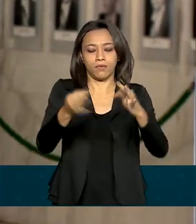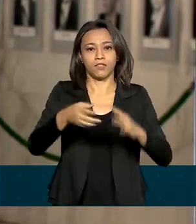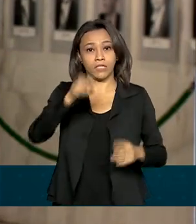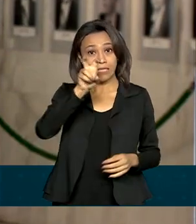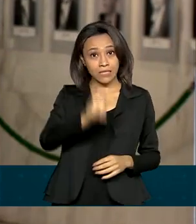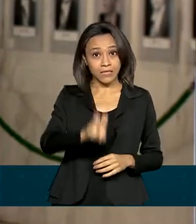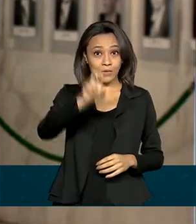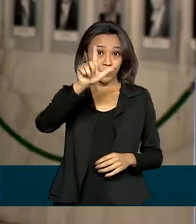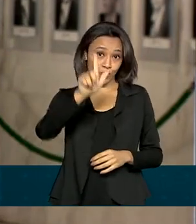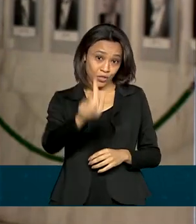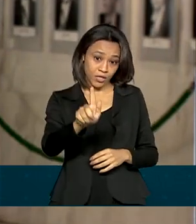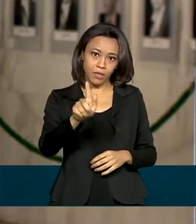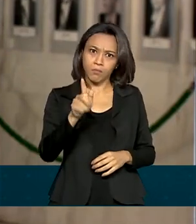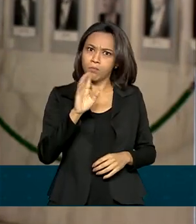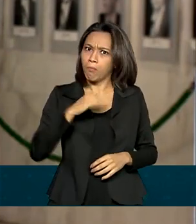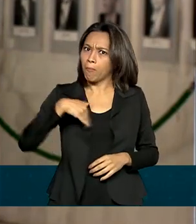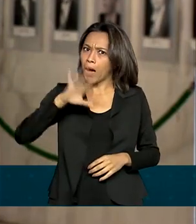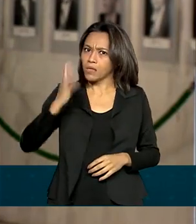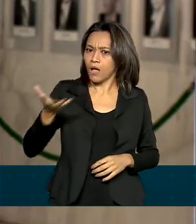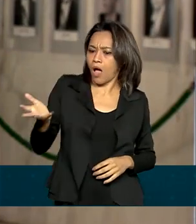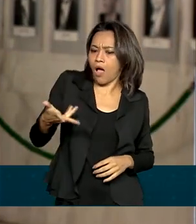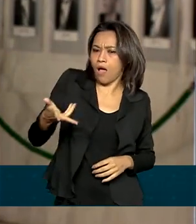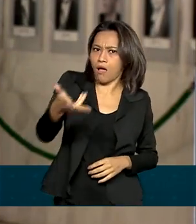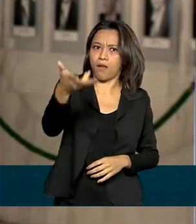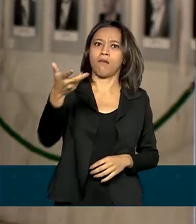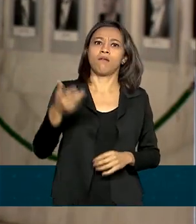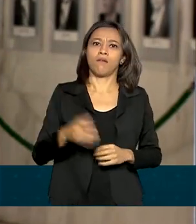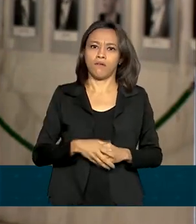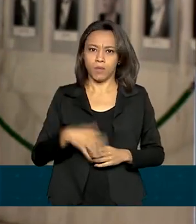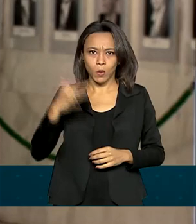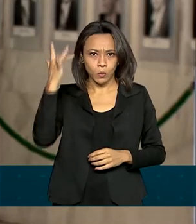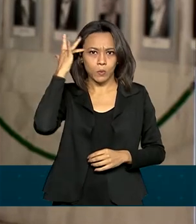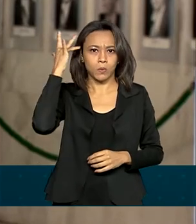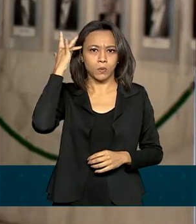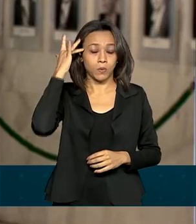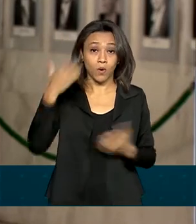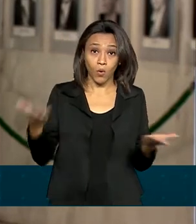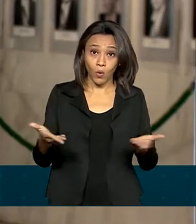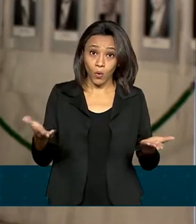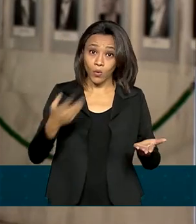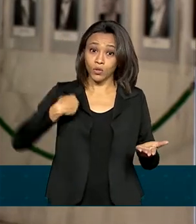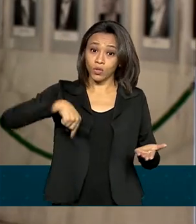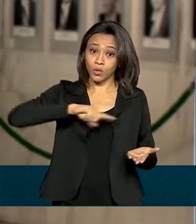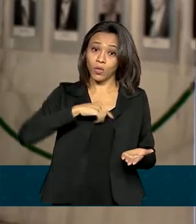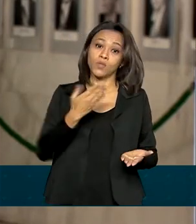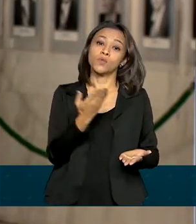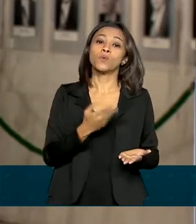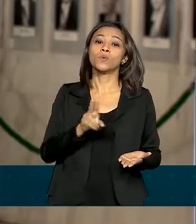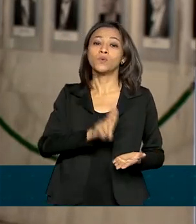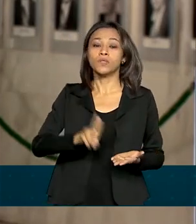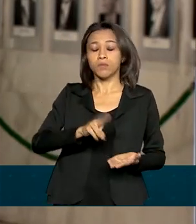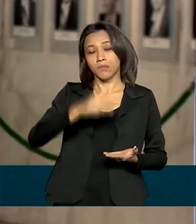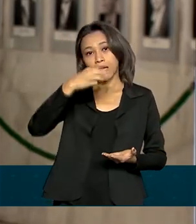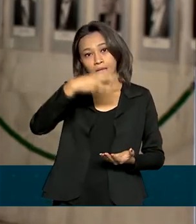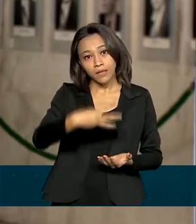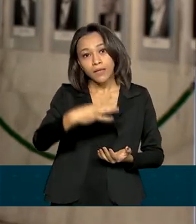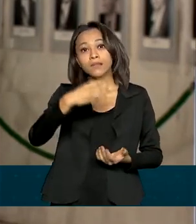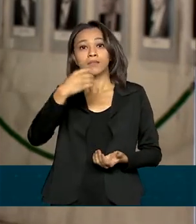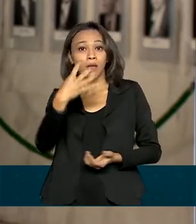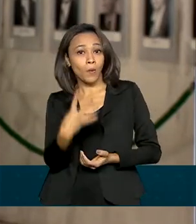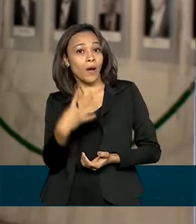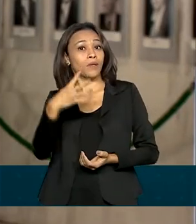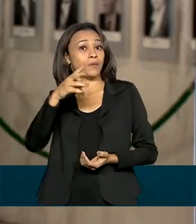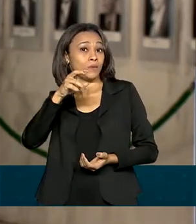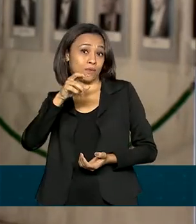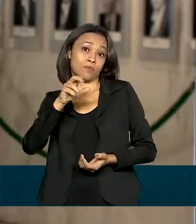internet móvel, muito mais rápida e moderna. Hoje nós ainda usamos a 3 e a 4G, mas no ano que vem